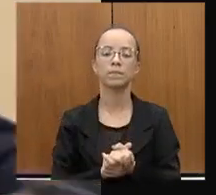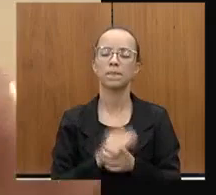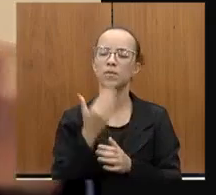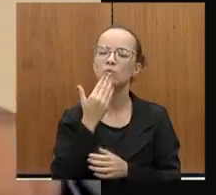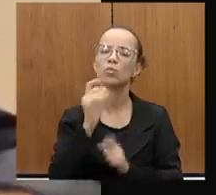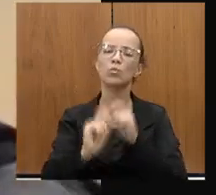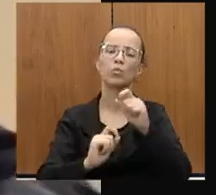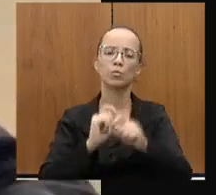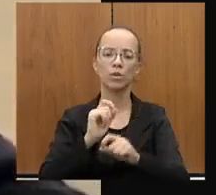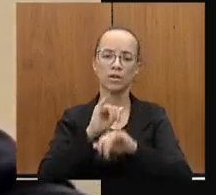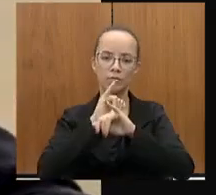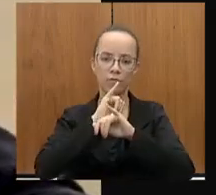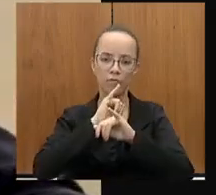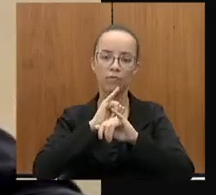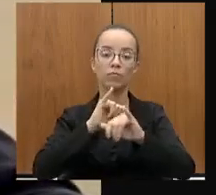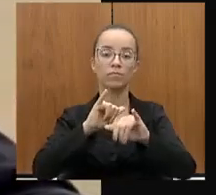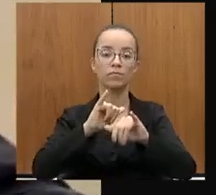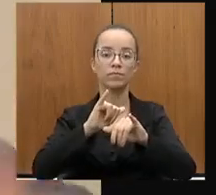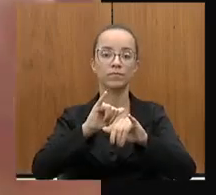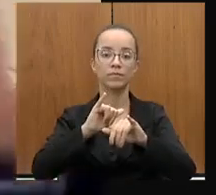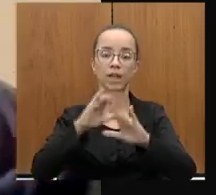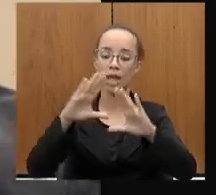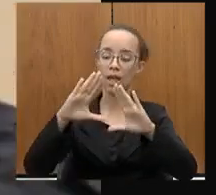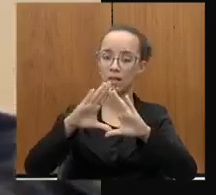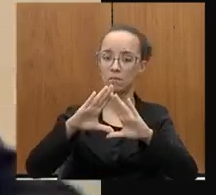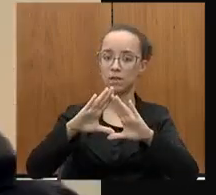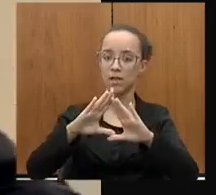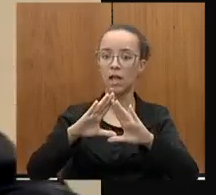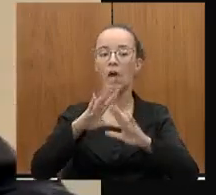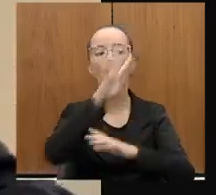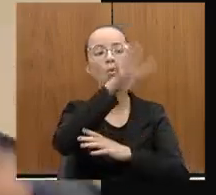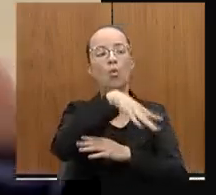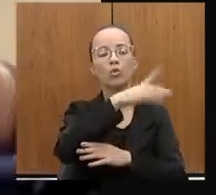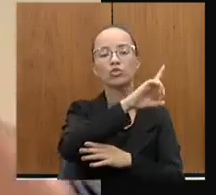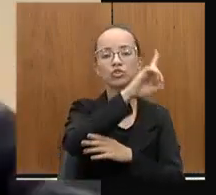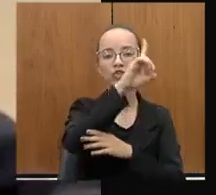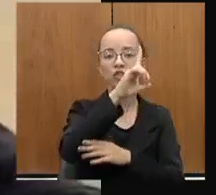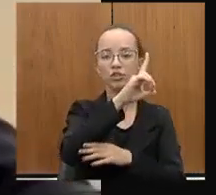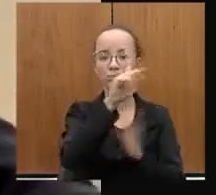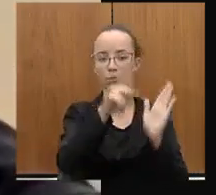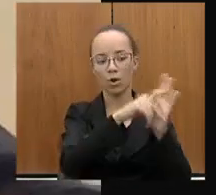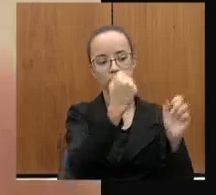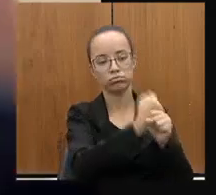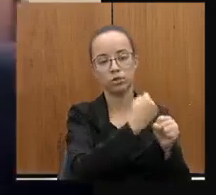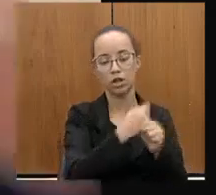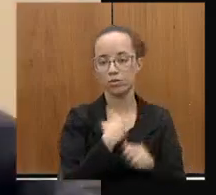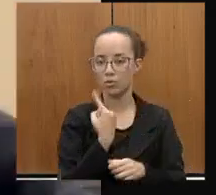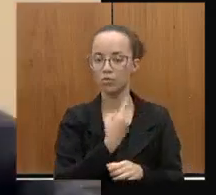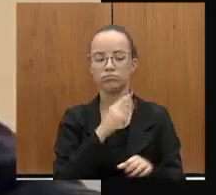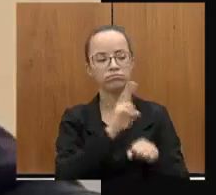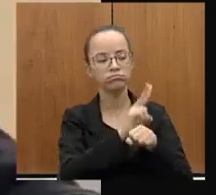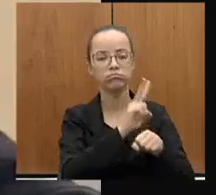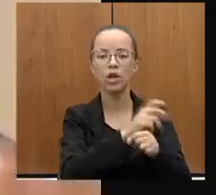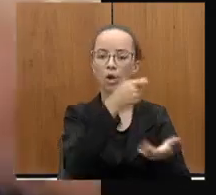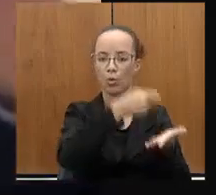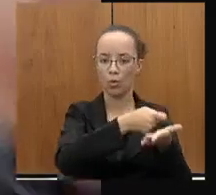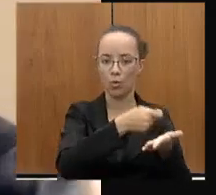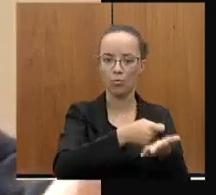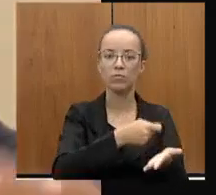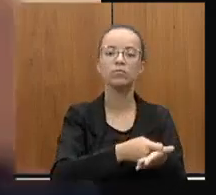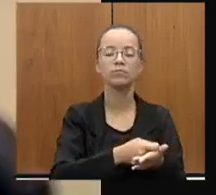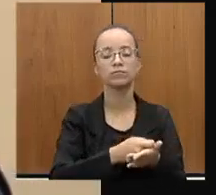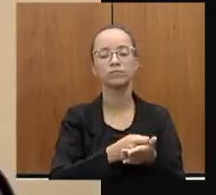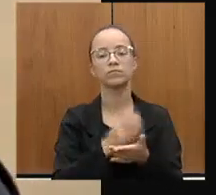seja informada a Assembleia o cronograma das obras, nós vamos continuar monitorando, continuar cobrando e fique